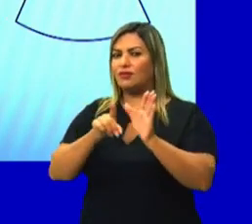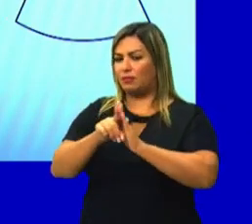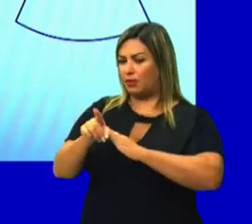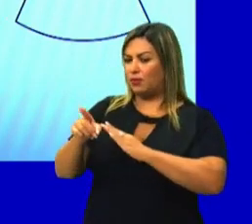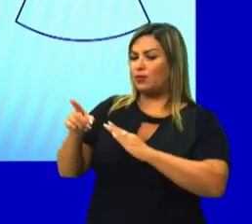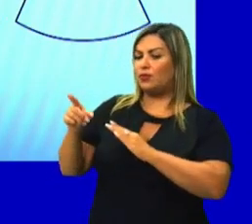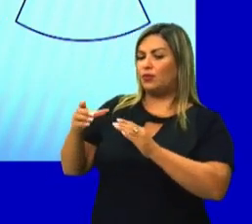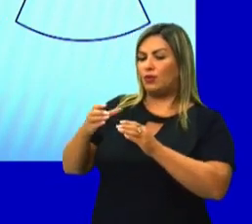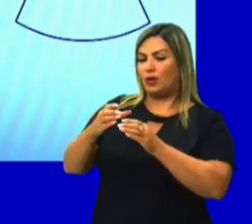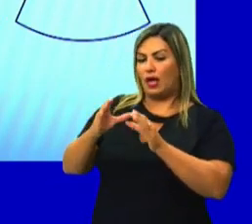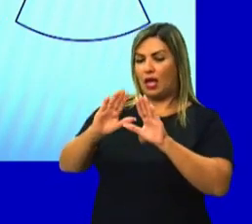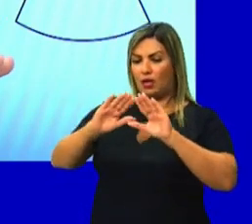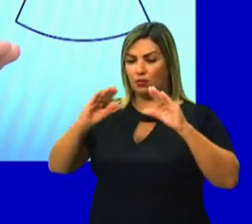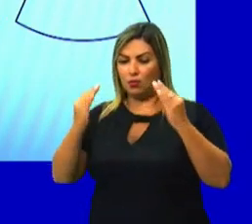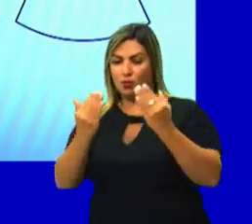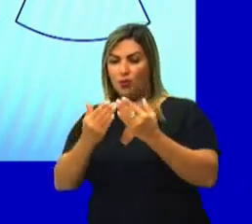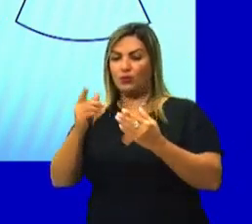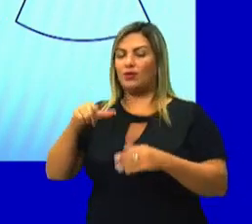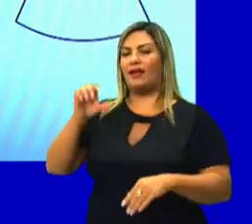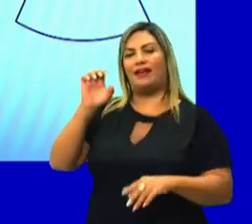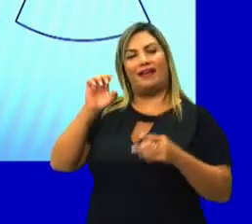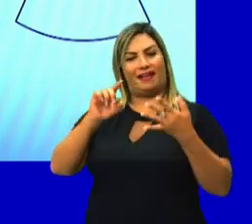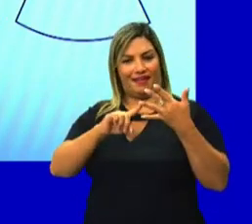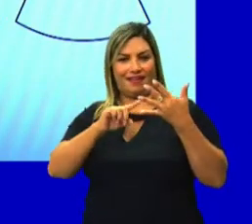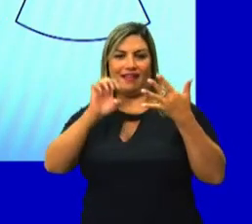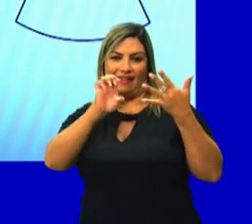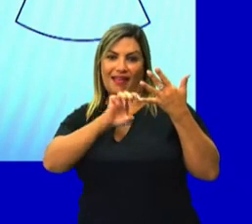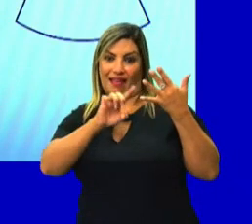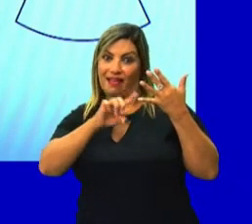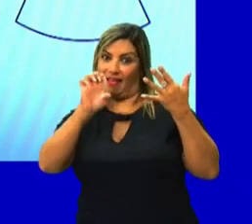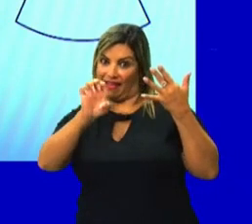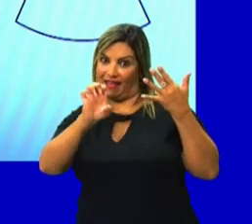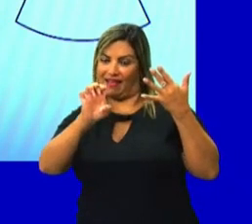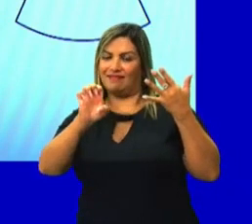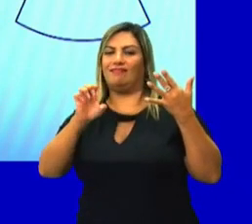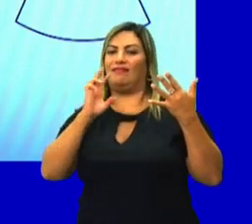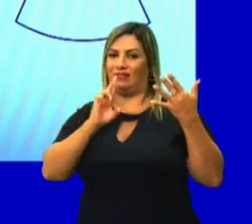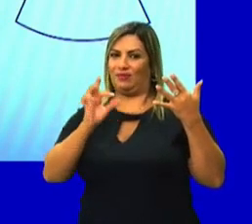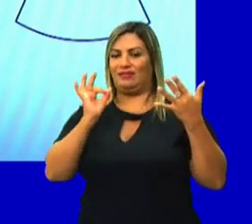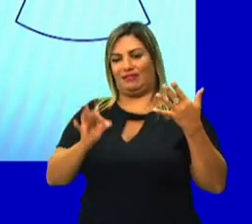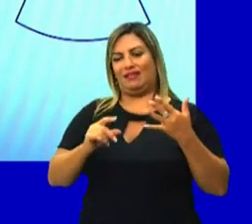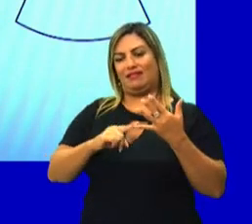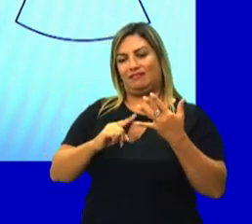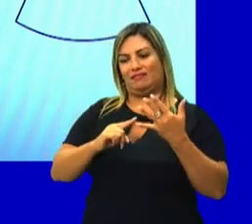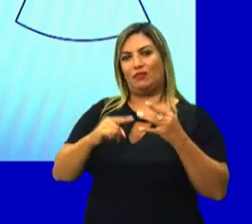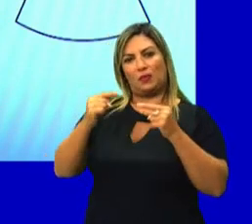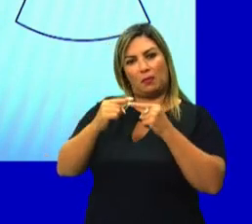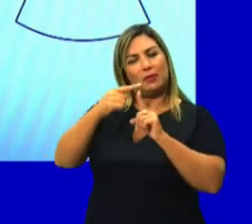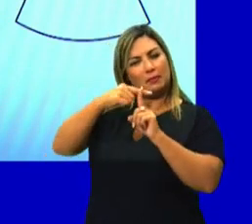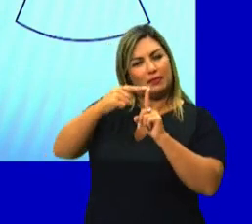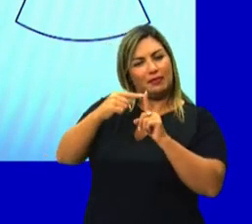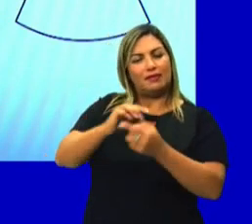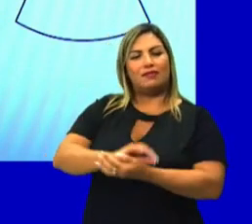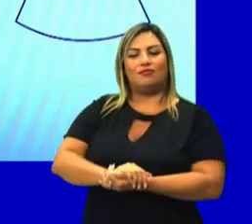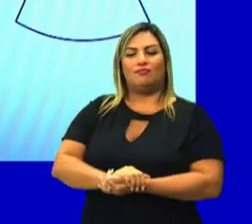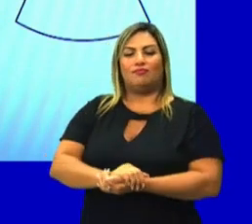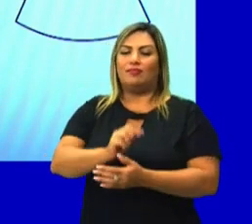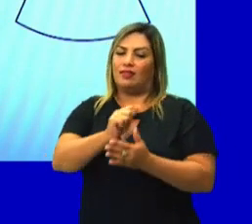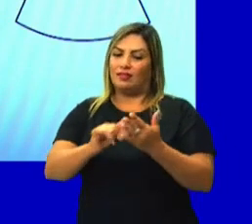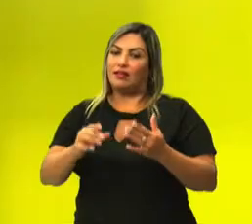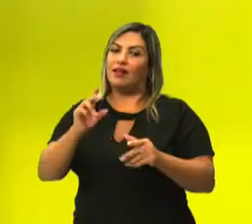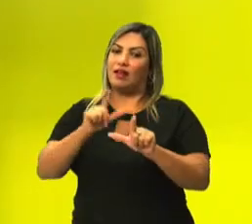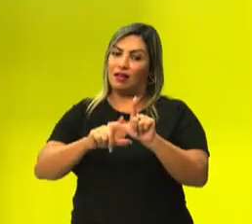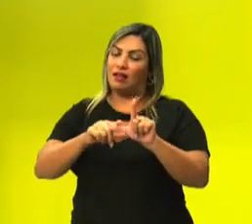de um corpo redondo vai ser a letra E aí para a gente, tá? Então, nesse exercício, a letra